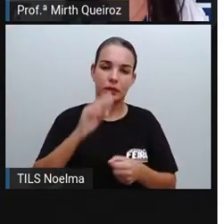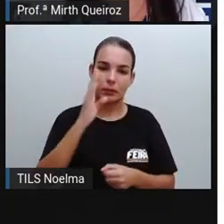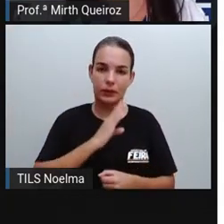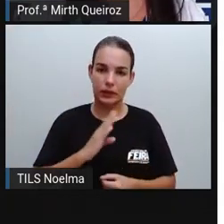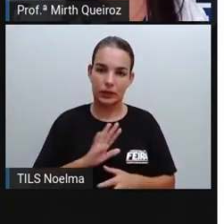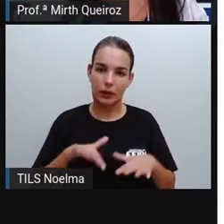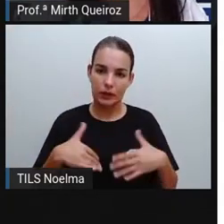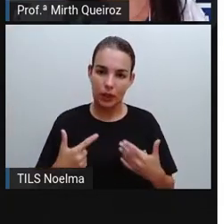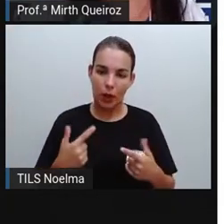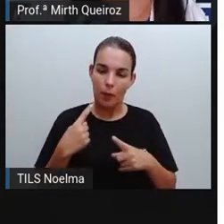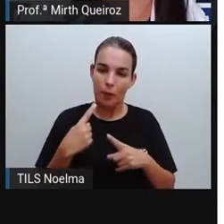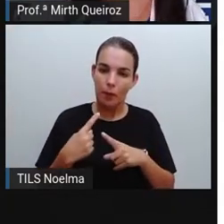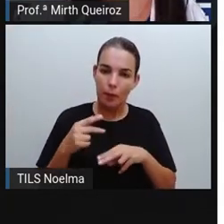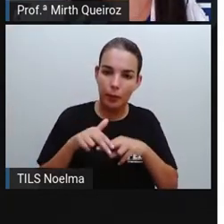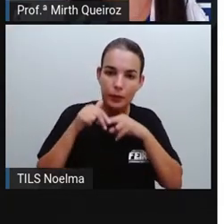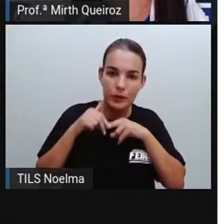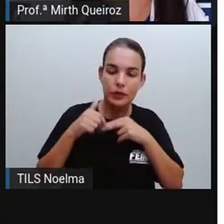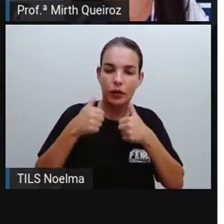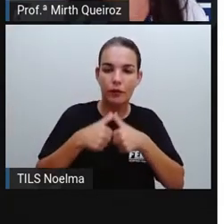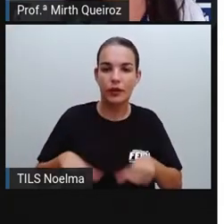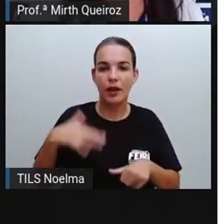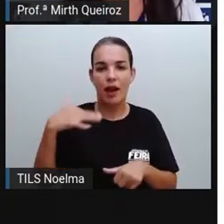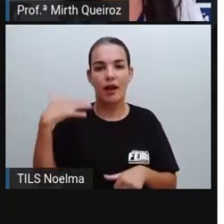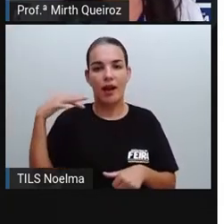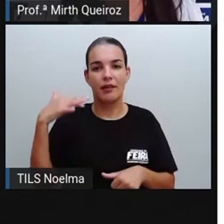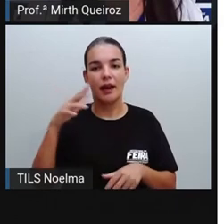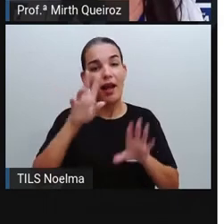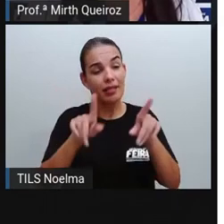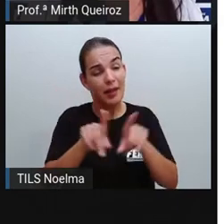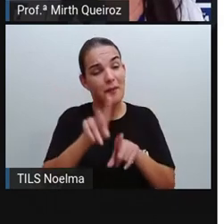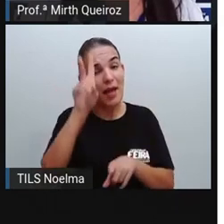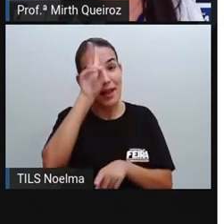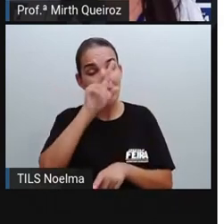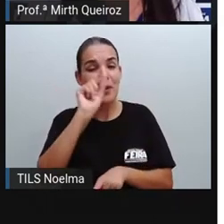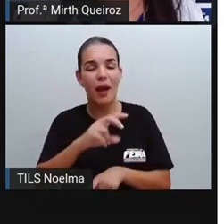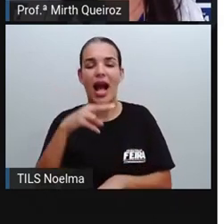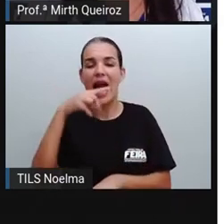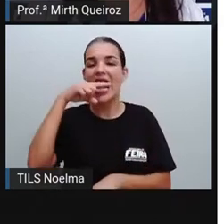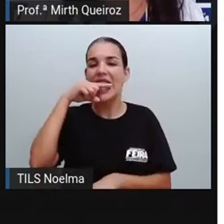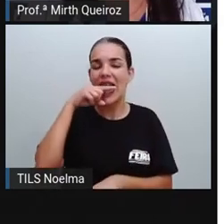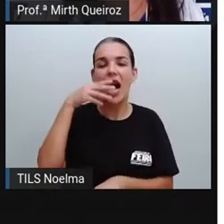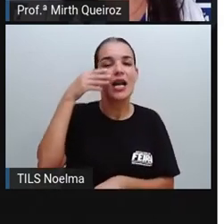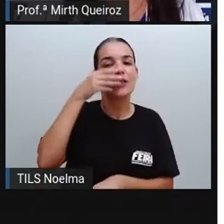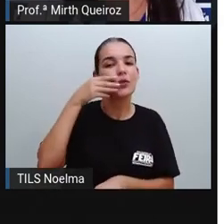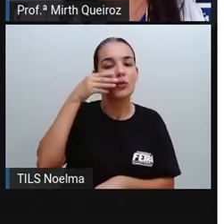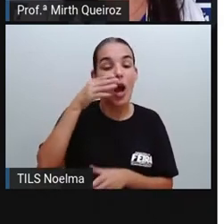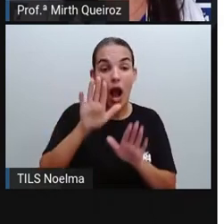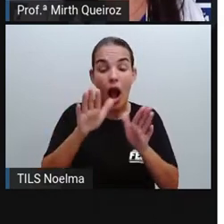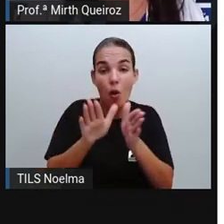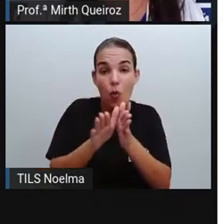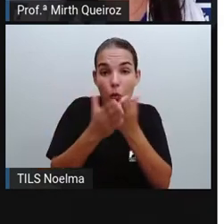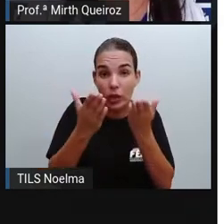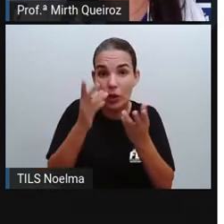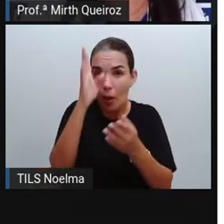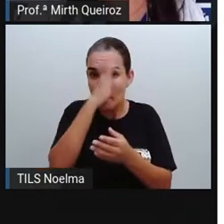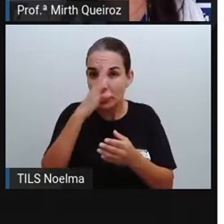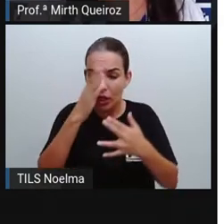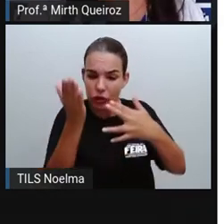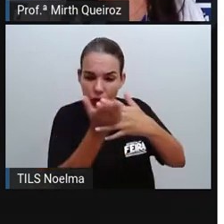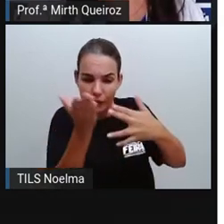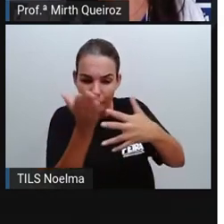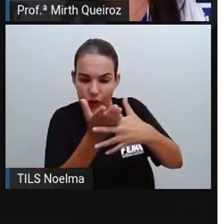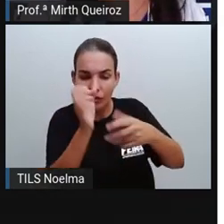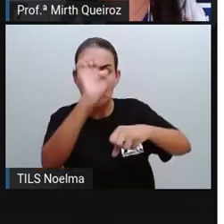E aí a gente volta a lembrar lá da cana-de-açúcar. Lembra que quando o Brasil foi dividido nas capitanias